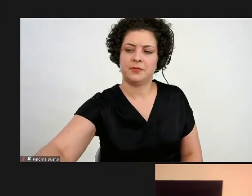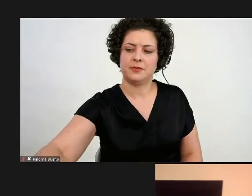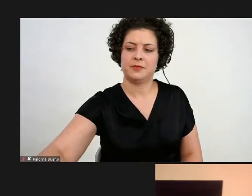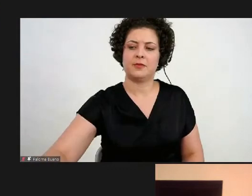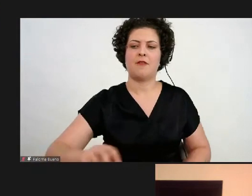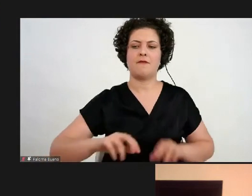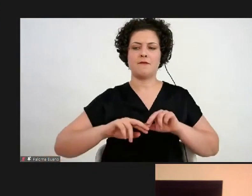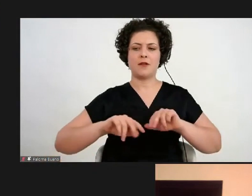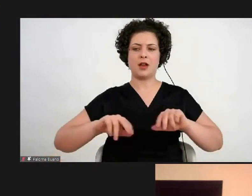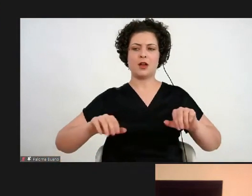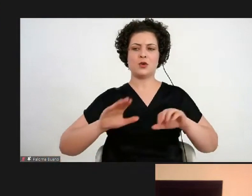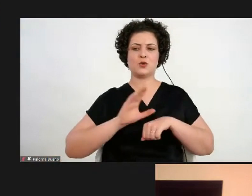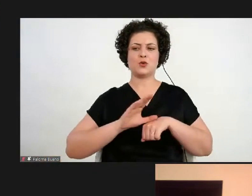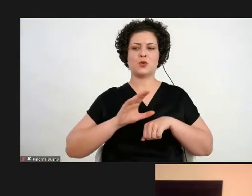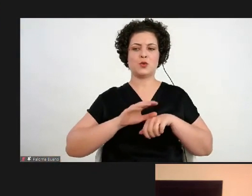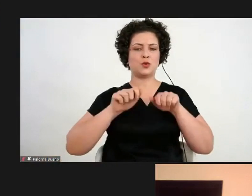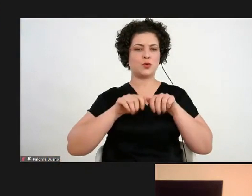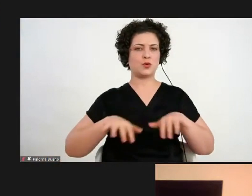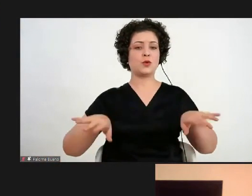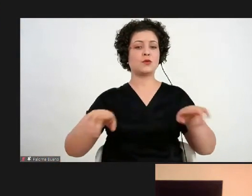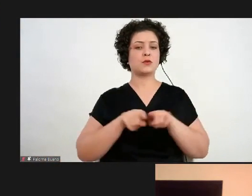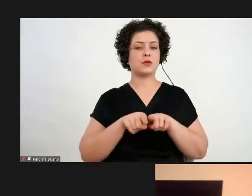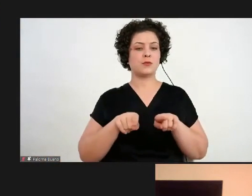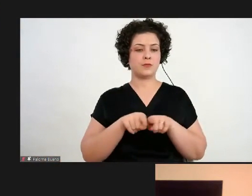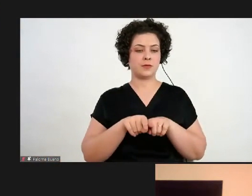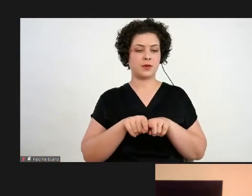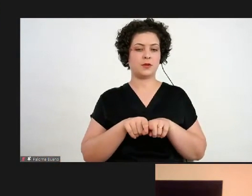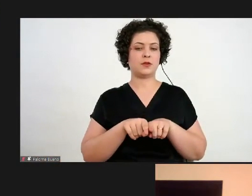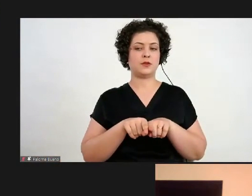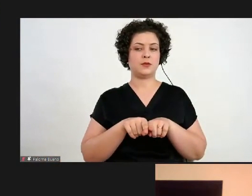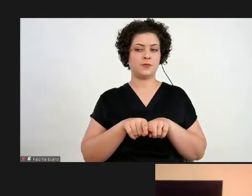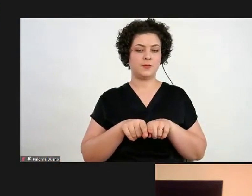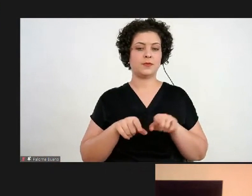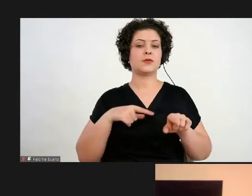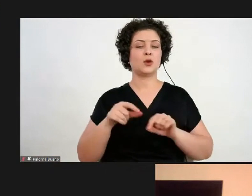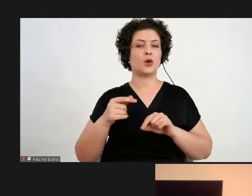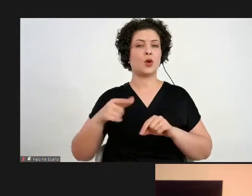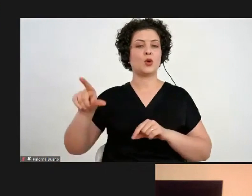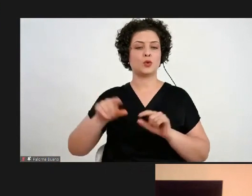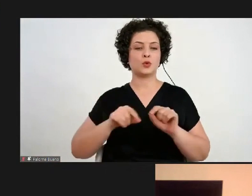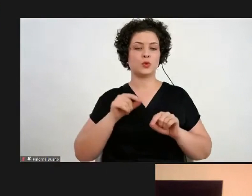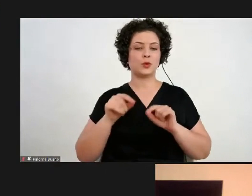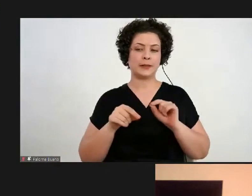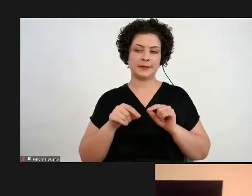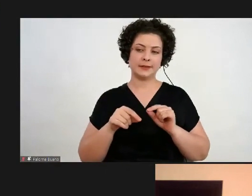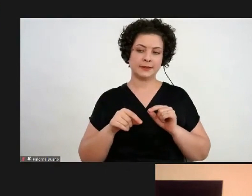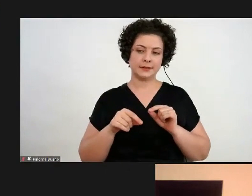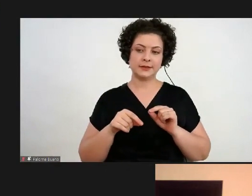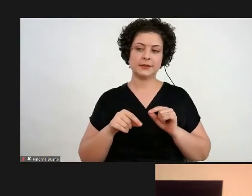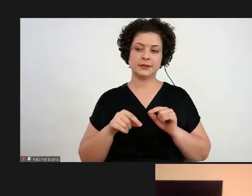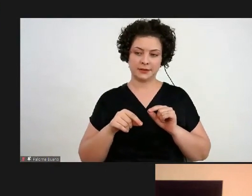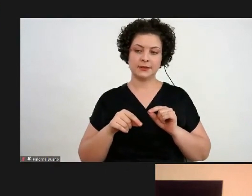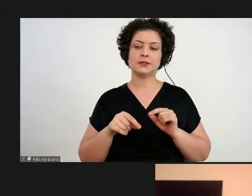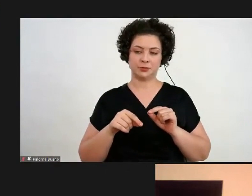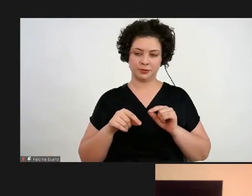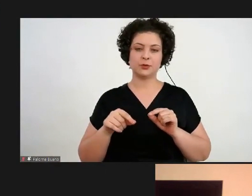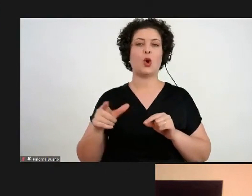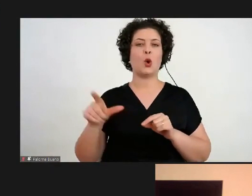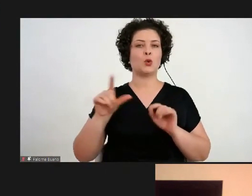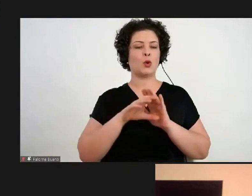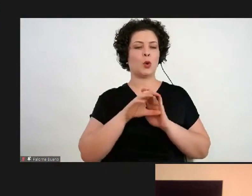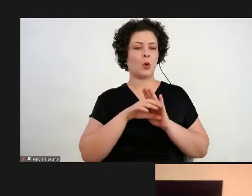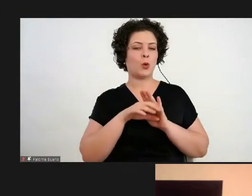cursos de difusão também, são cursos que trazem outros materiais, outros conceitos